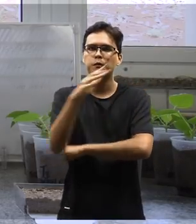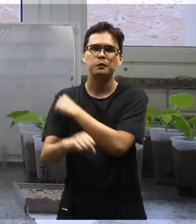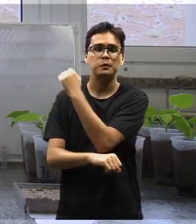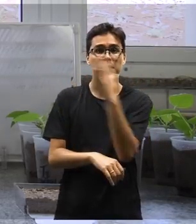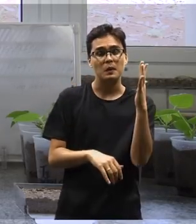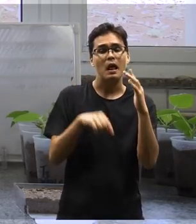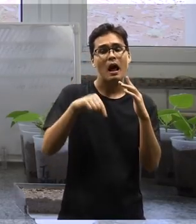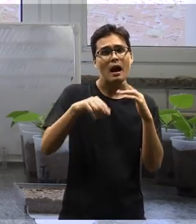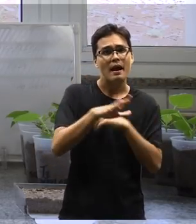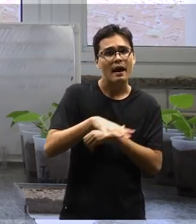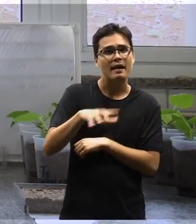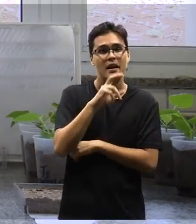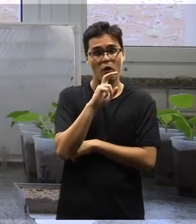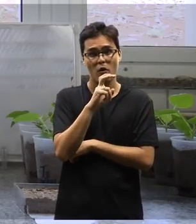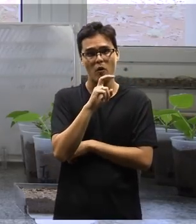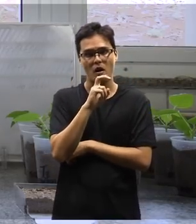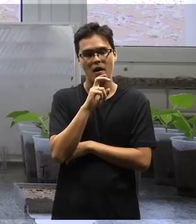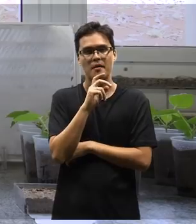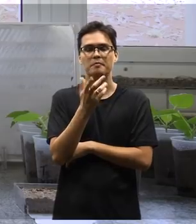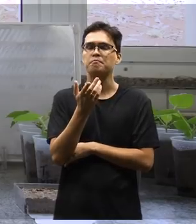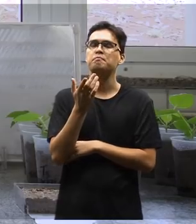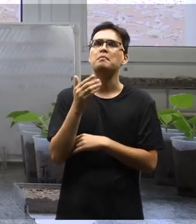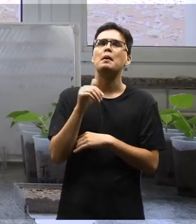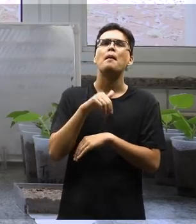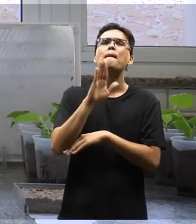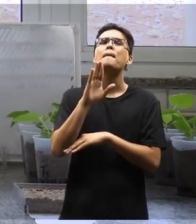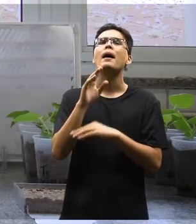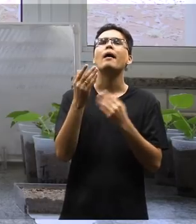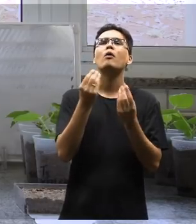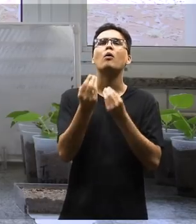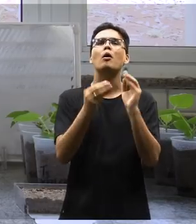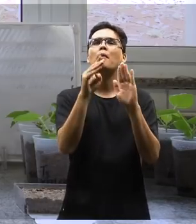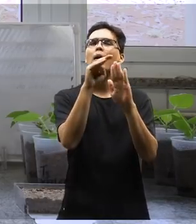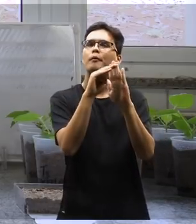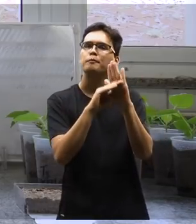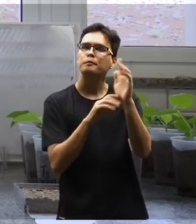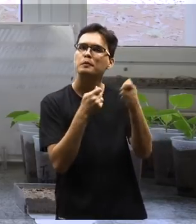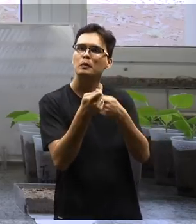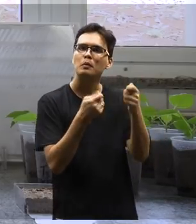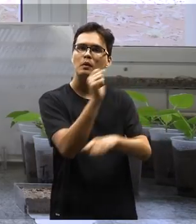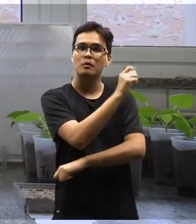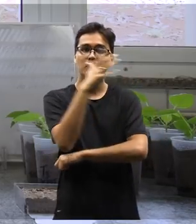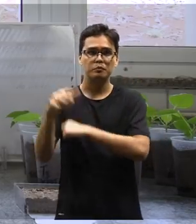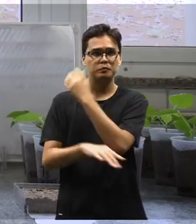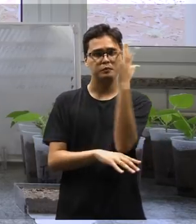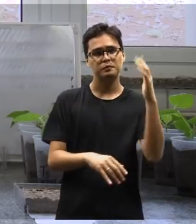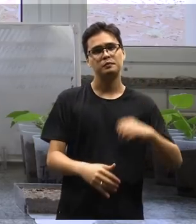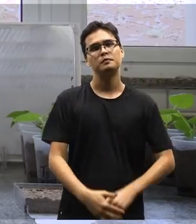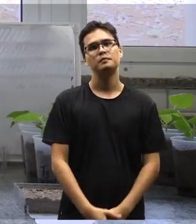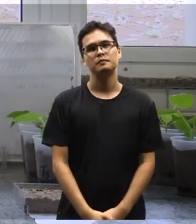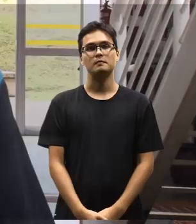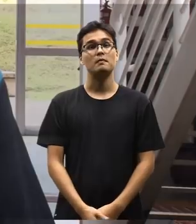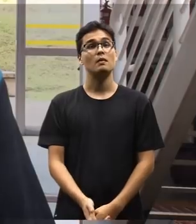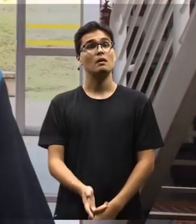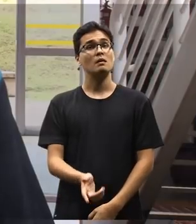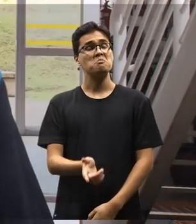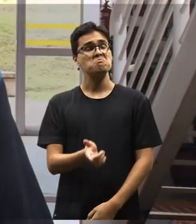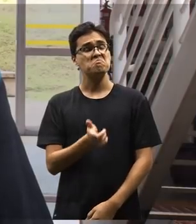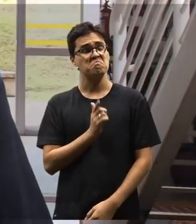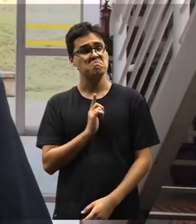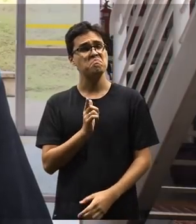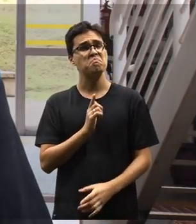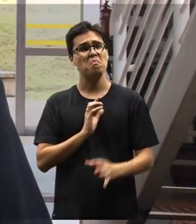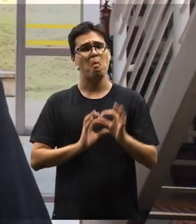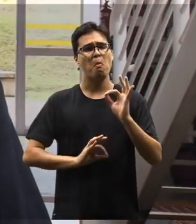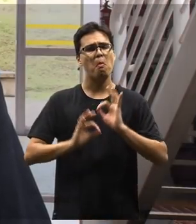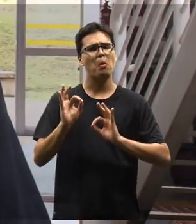florestal, então, aqui na região do Sorocaba, a gente abrange mais a parte de regulamentação ambiental. Temos